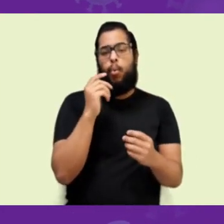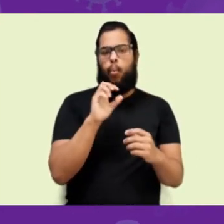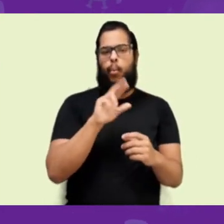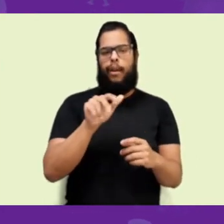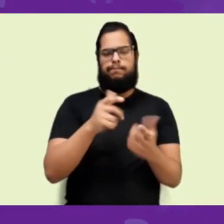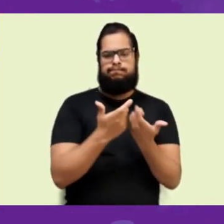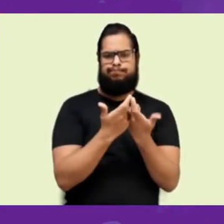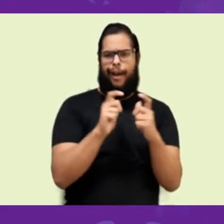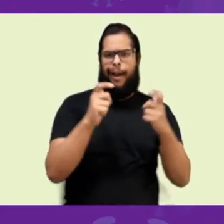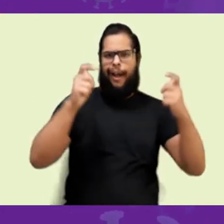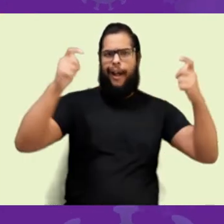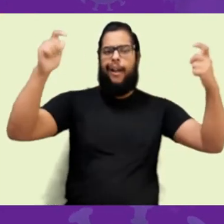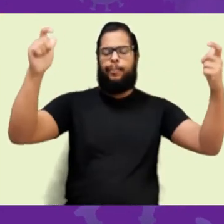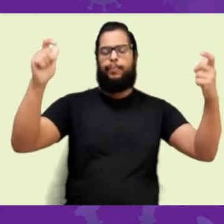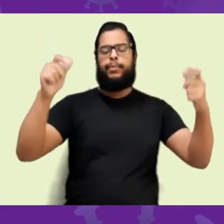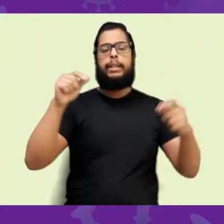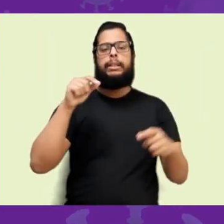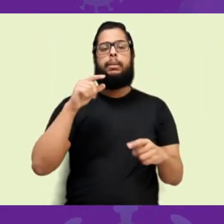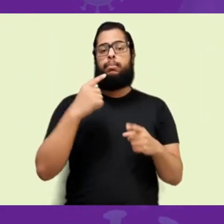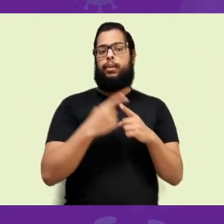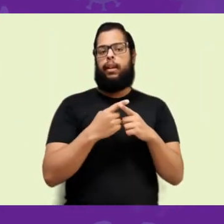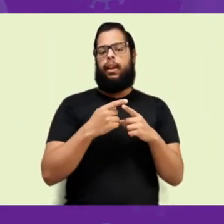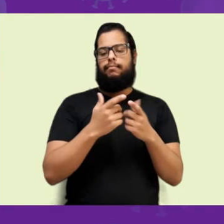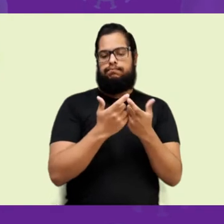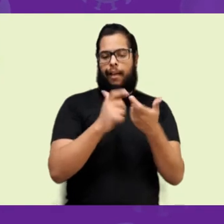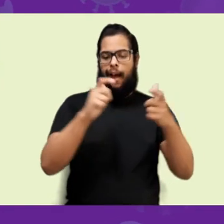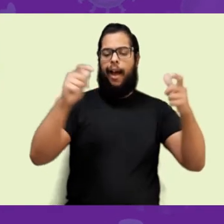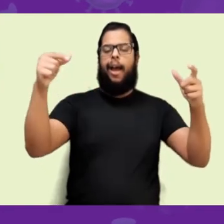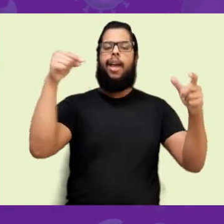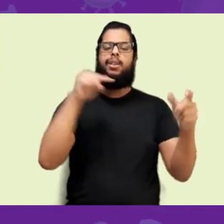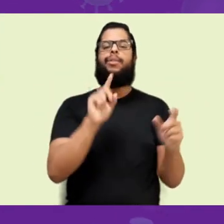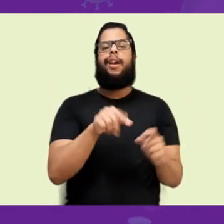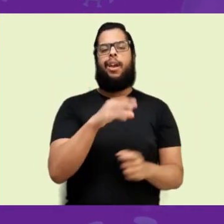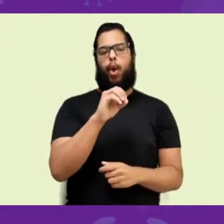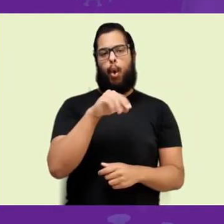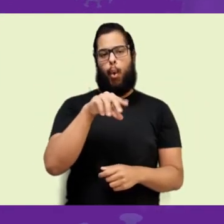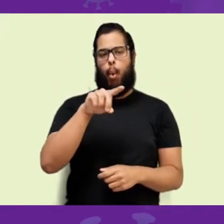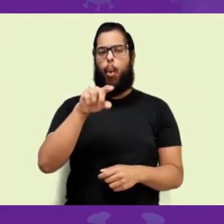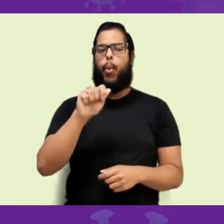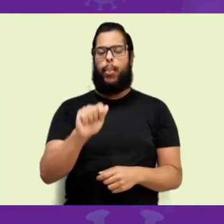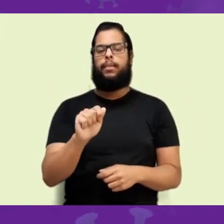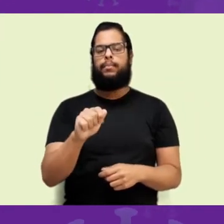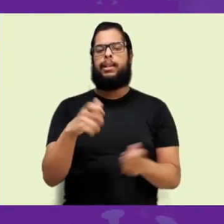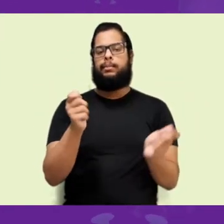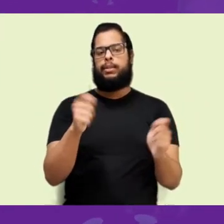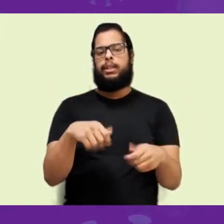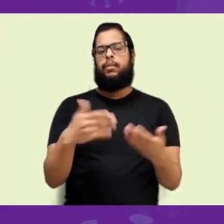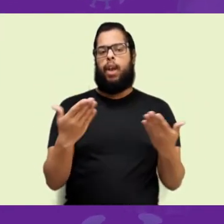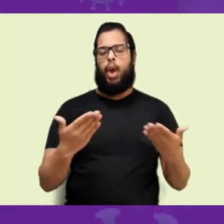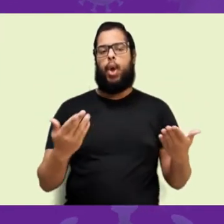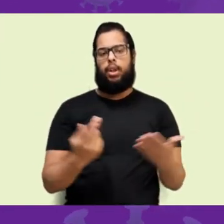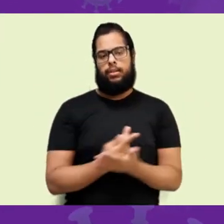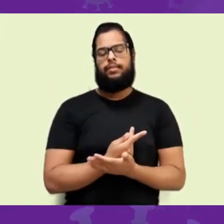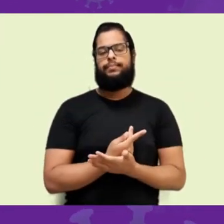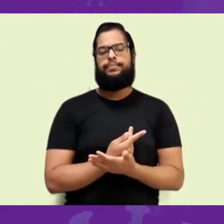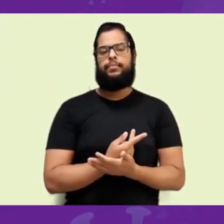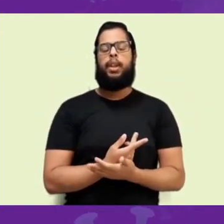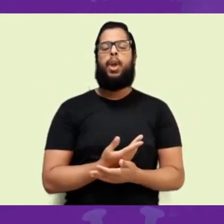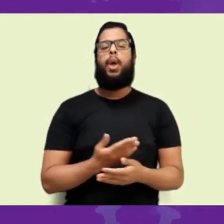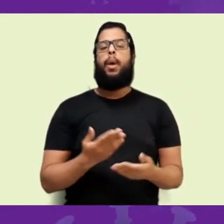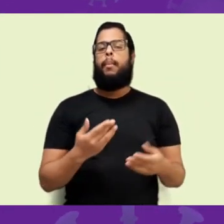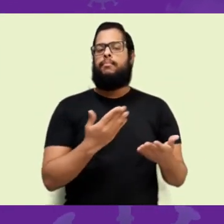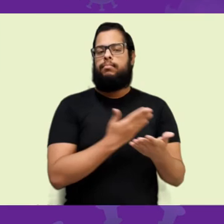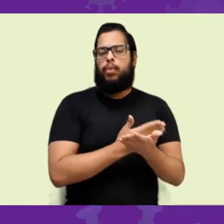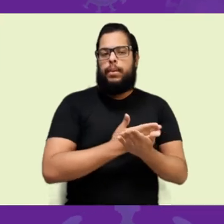E aí, ele pode acontecer agora, neste momento, na hora que a gente afrouxar, pode acontecer uma nova elevação de casos, um novo pico de